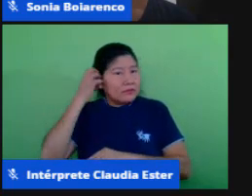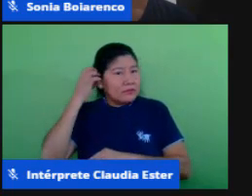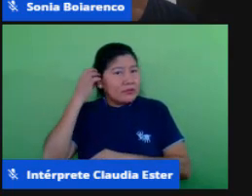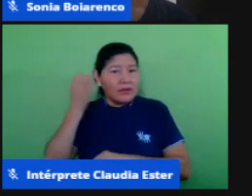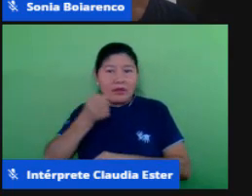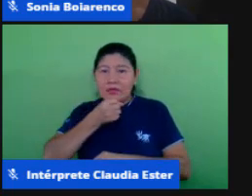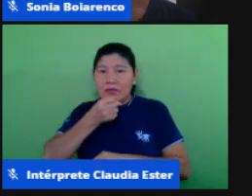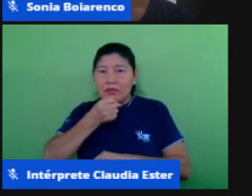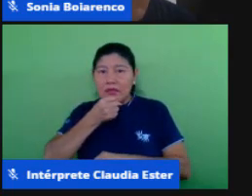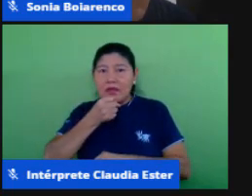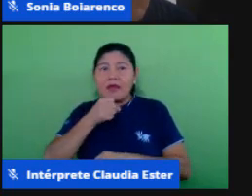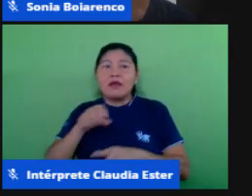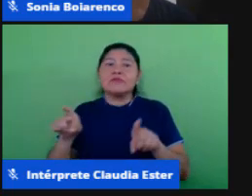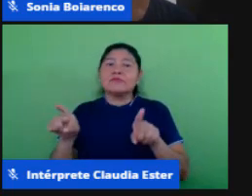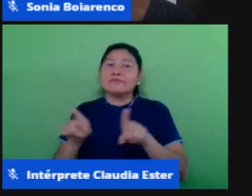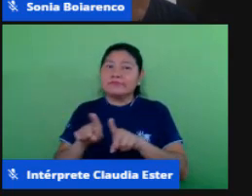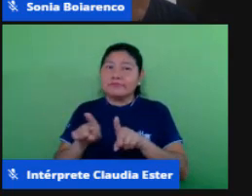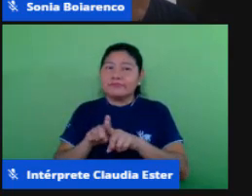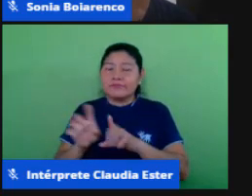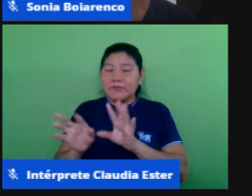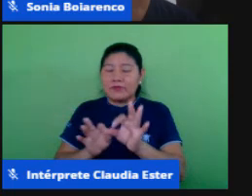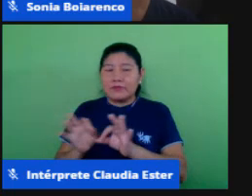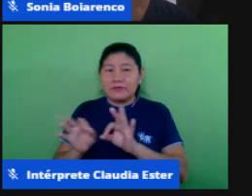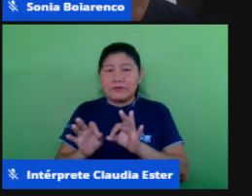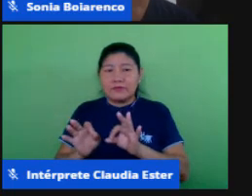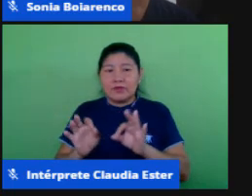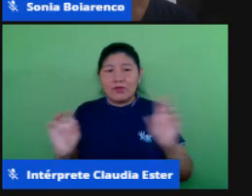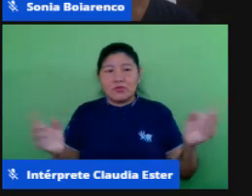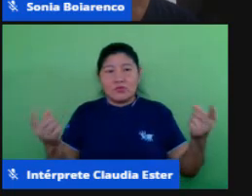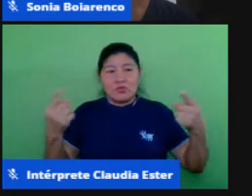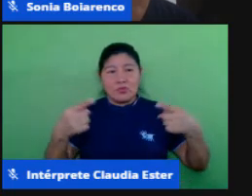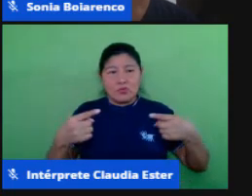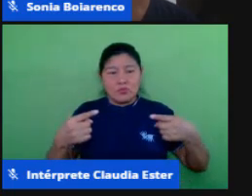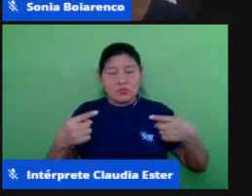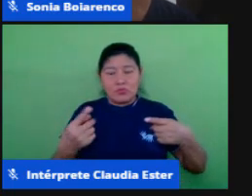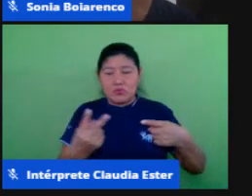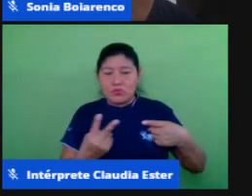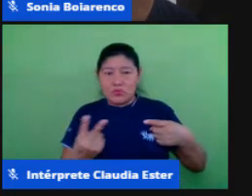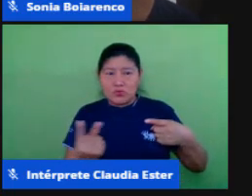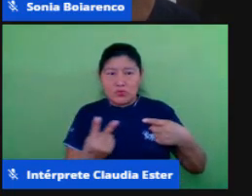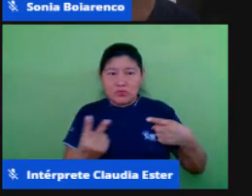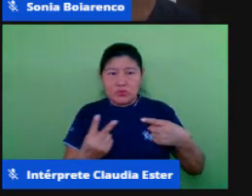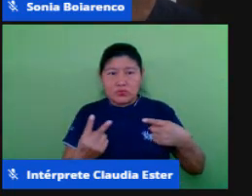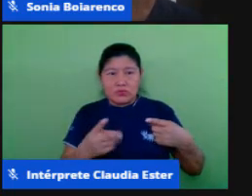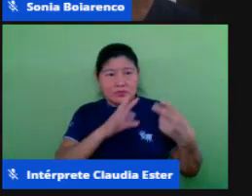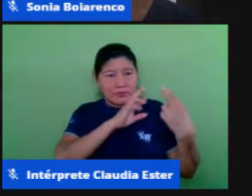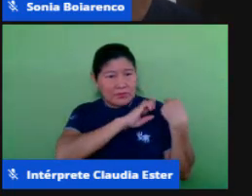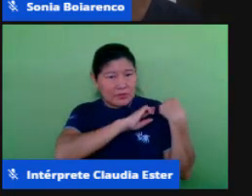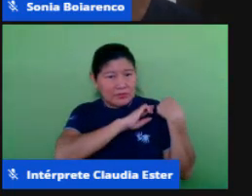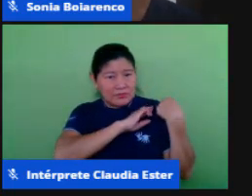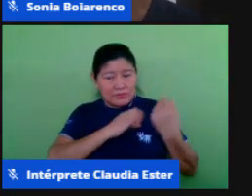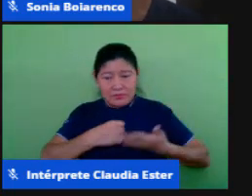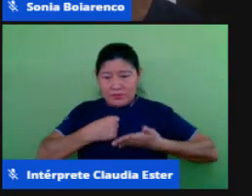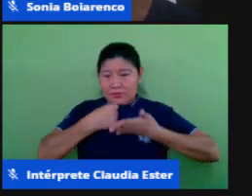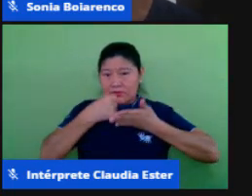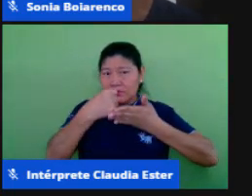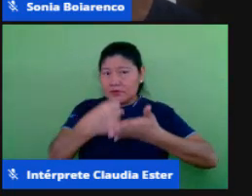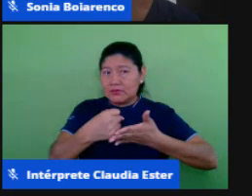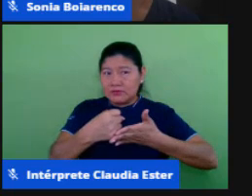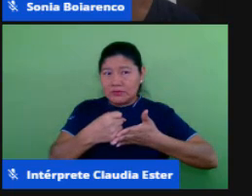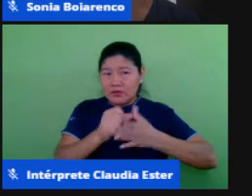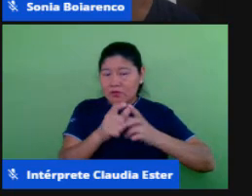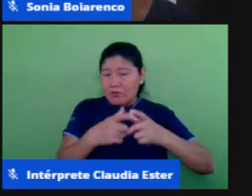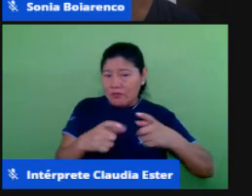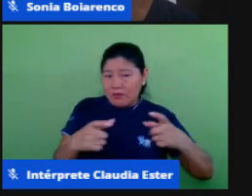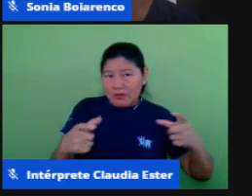produzido na Rádio REN tem de vista atender o máximo possível e por meio das tecnologias